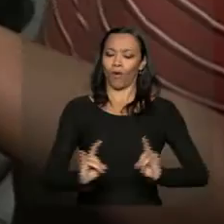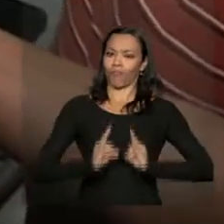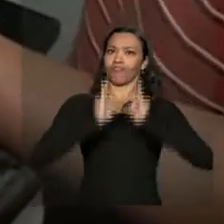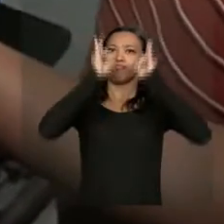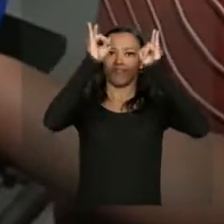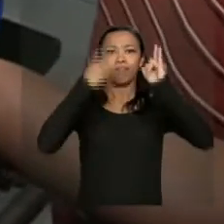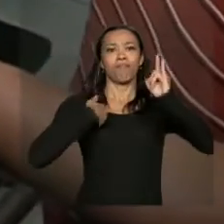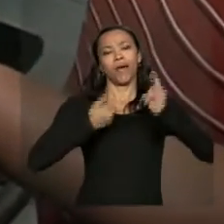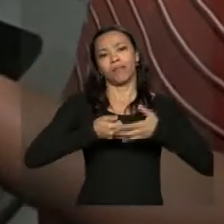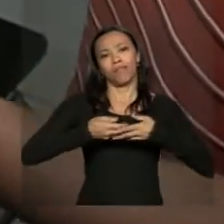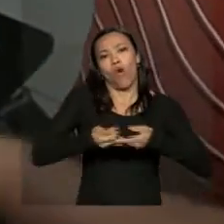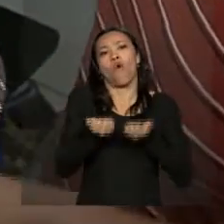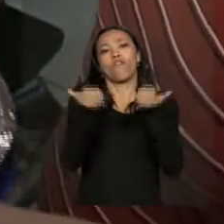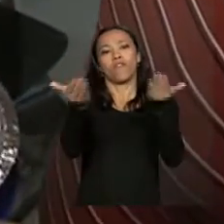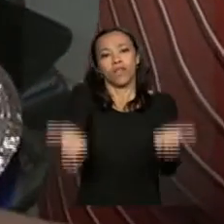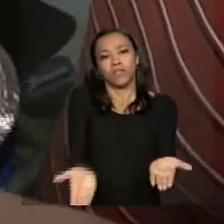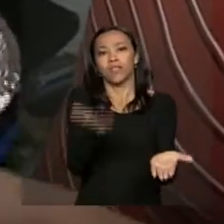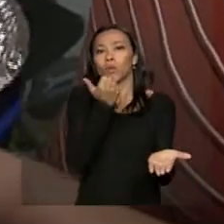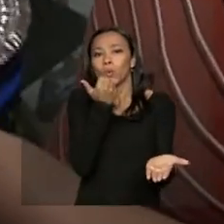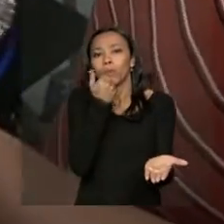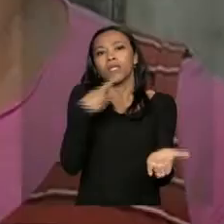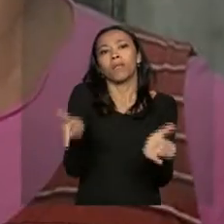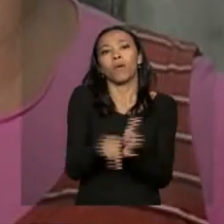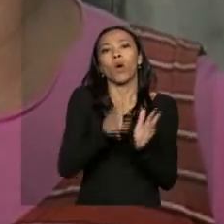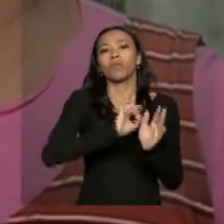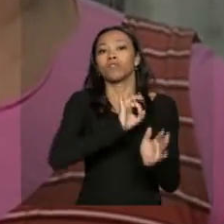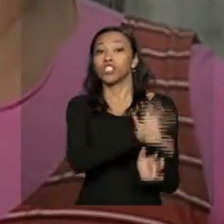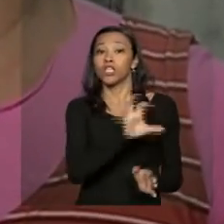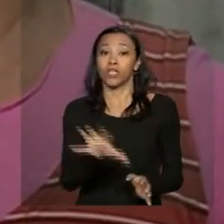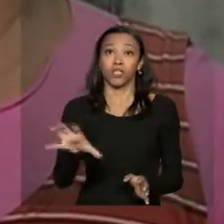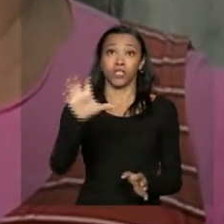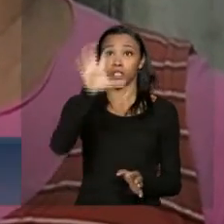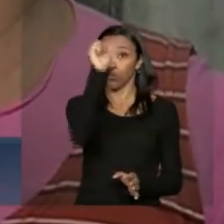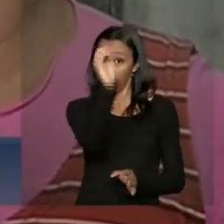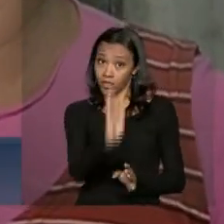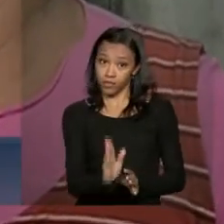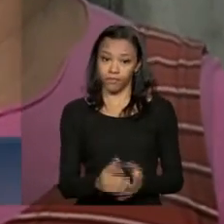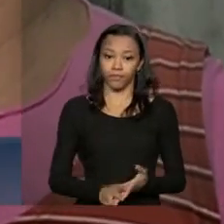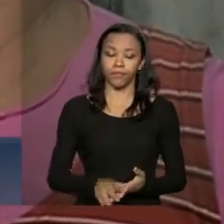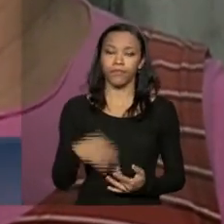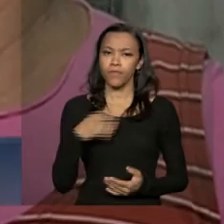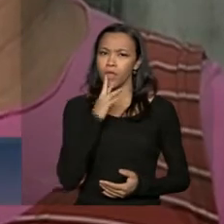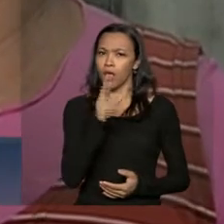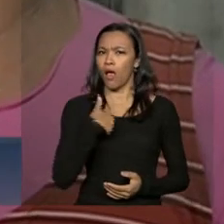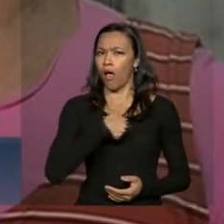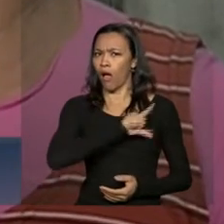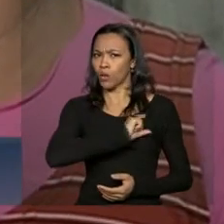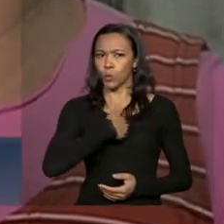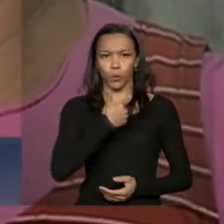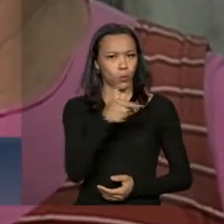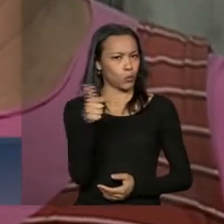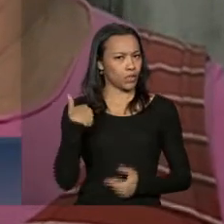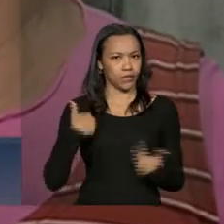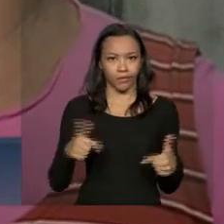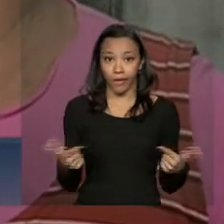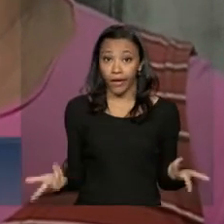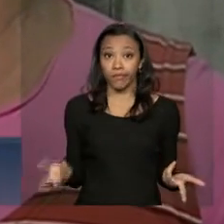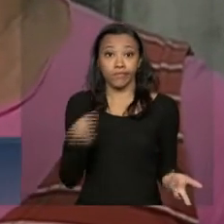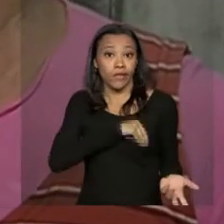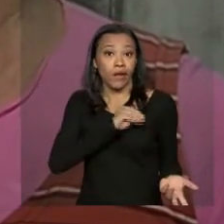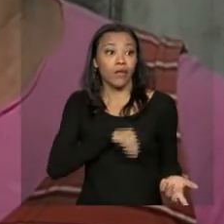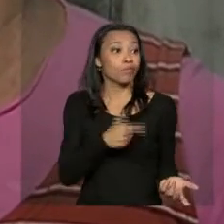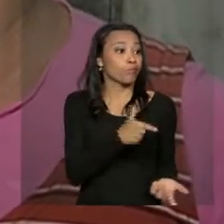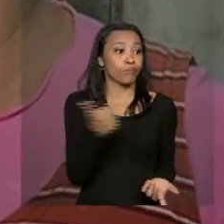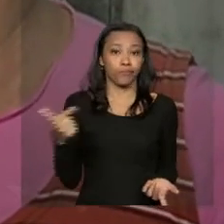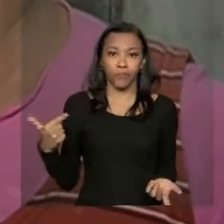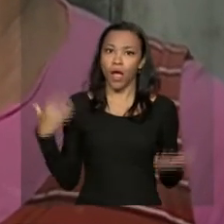servir pratos típicos das regiões do país. Eu não tinha trabalho, eu não tinha de onde tirar-se renda nenhuma, agora